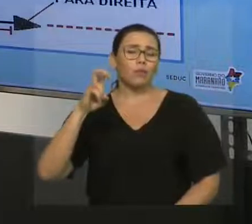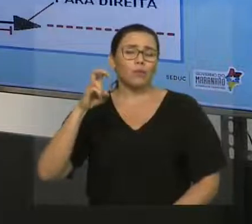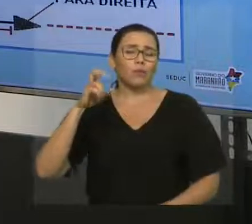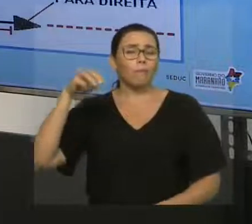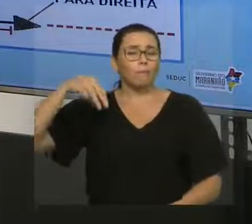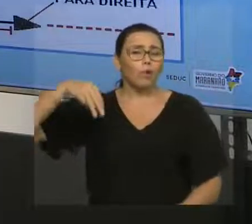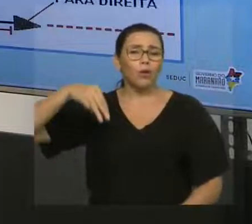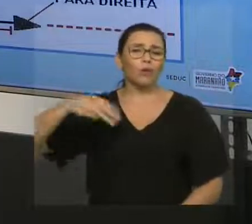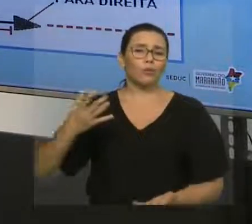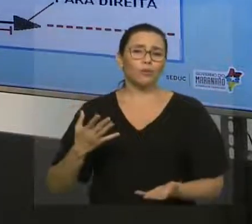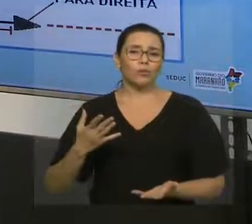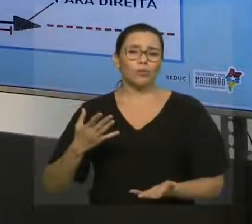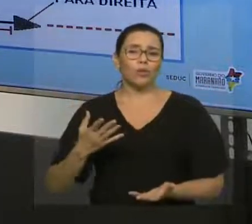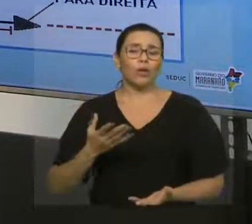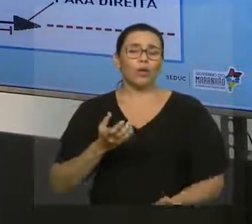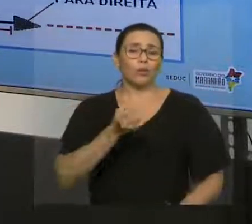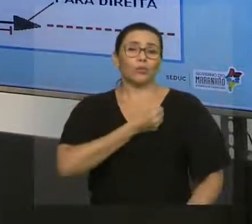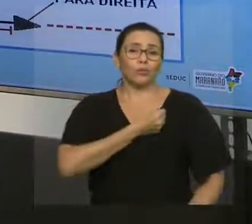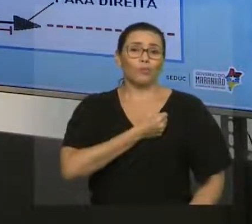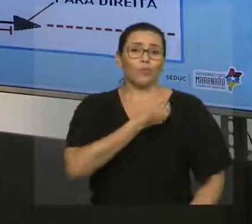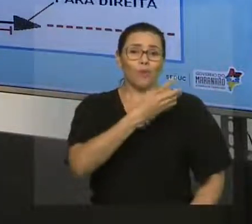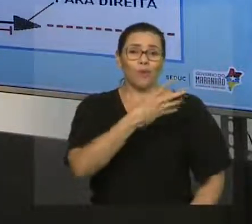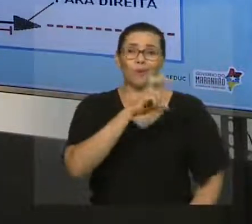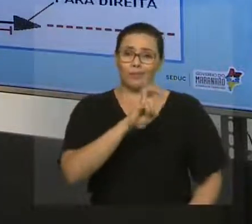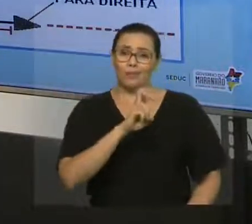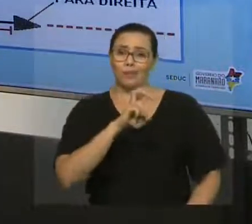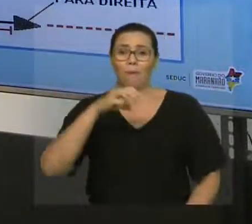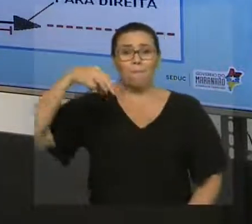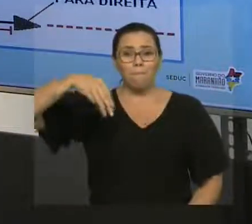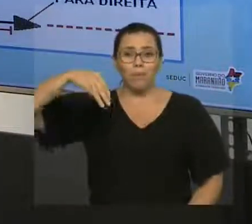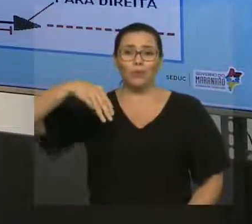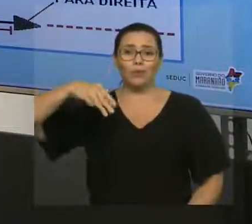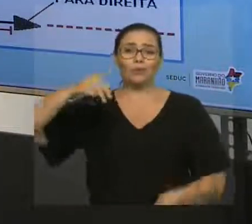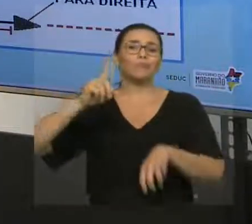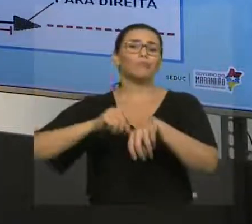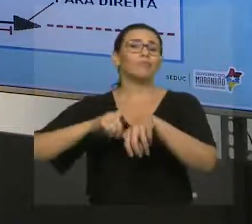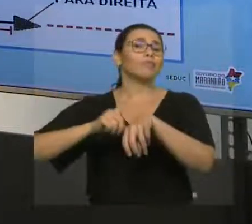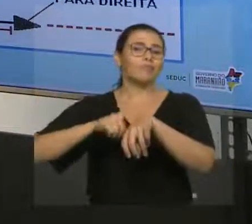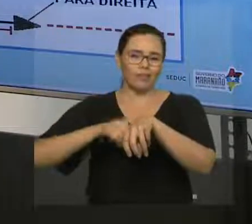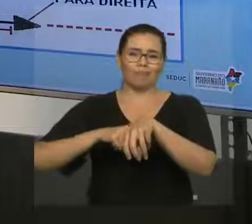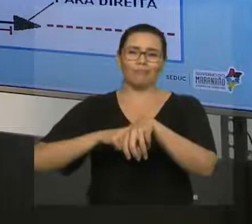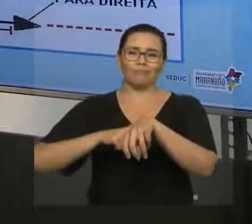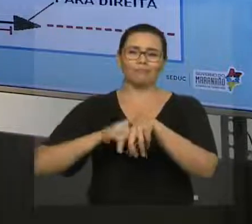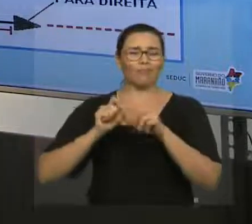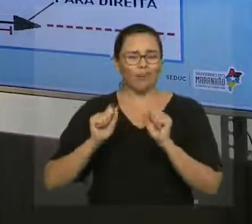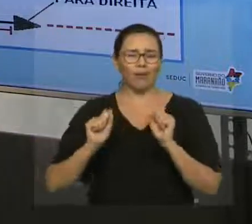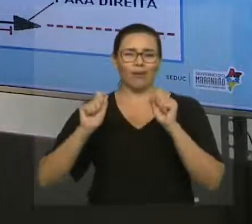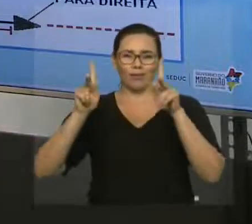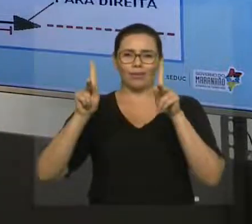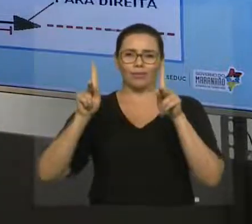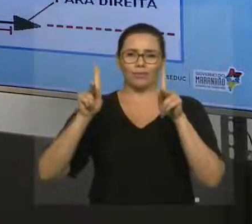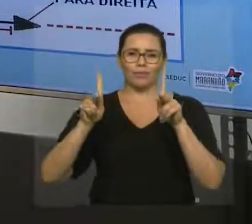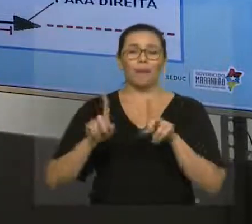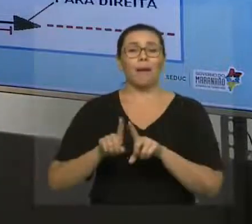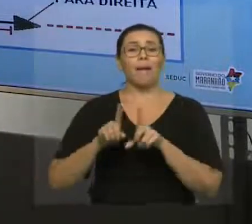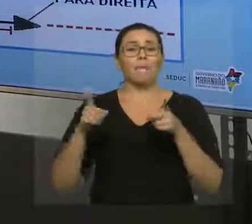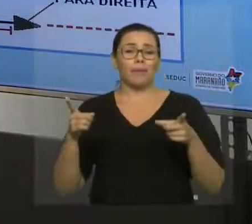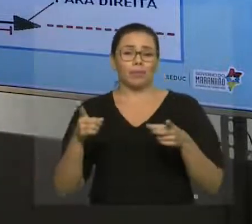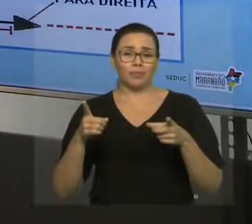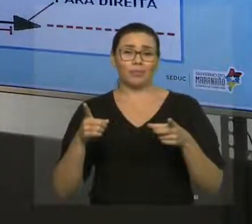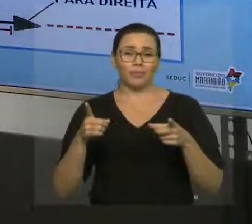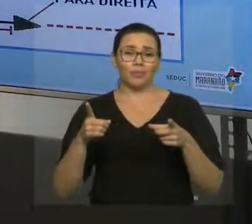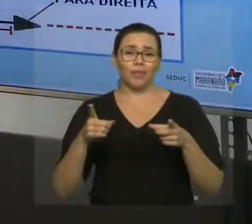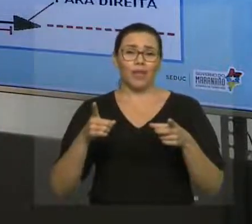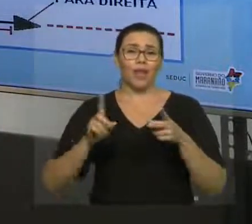minutos. Número com a unidade. Qual é a grandeza nesse caso? Tempo, né? Estaremos falando de tempo. Só que as vetoriais,